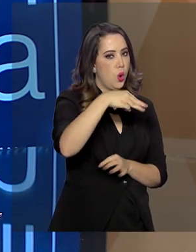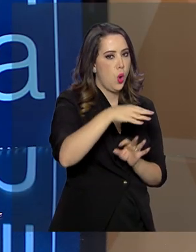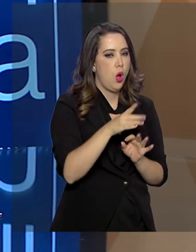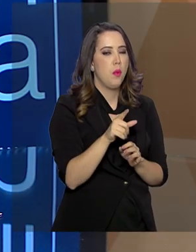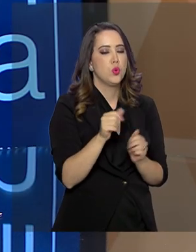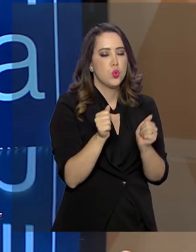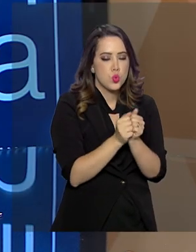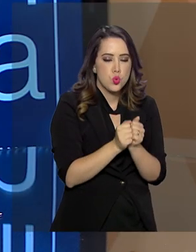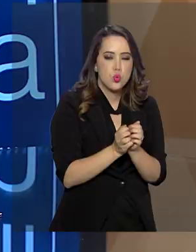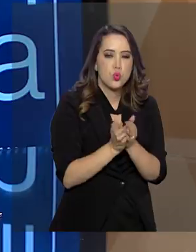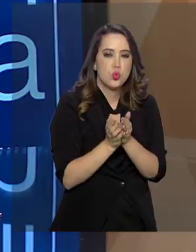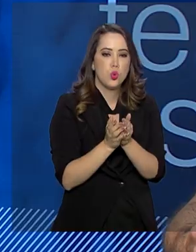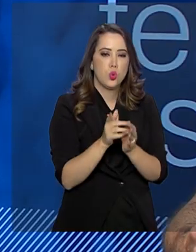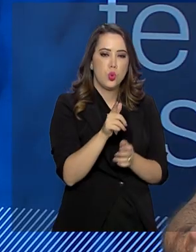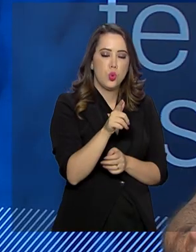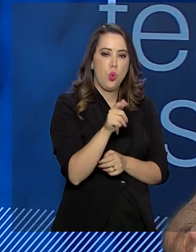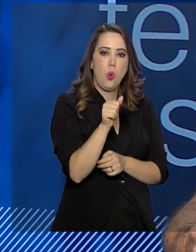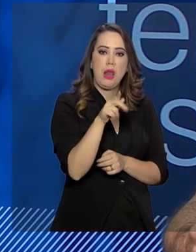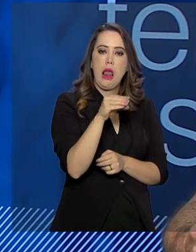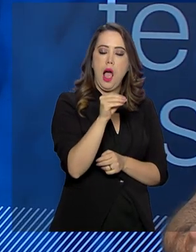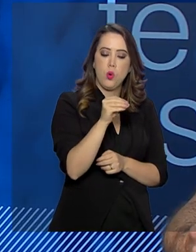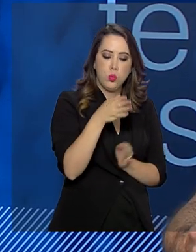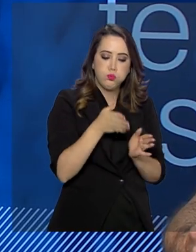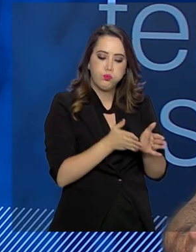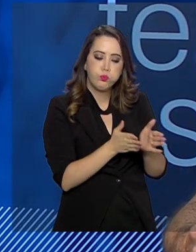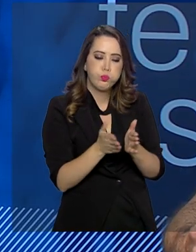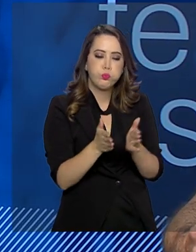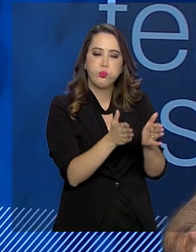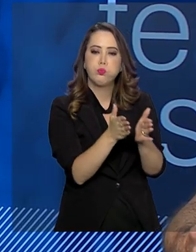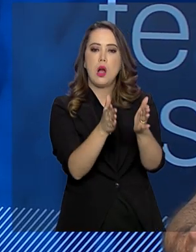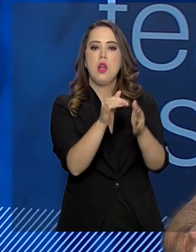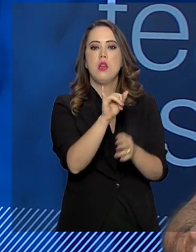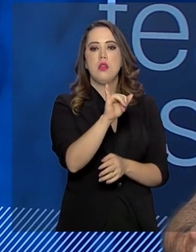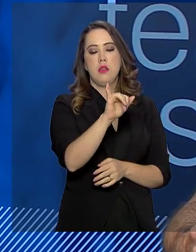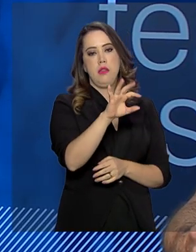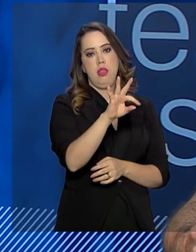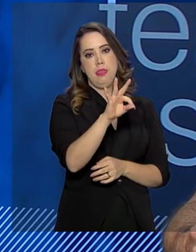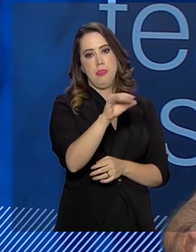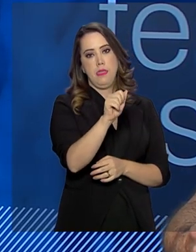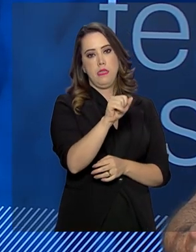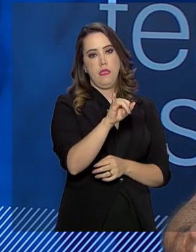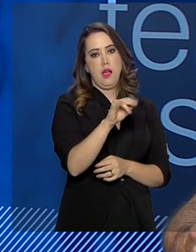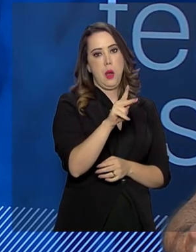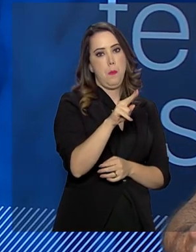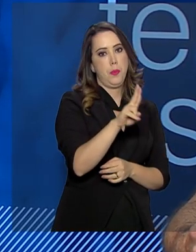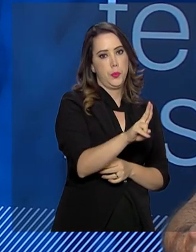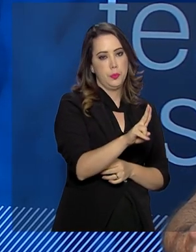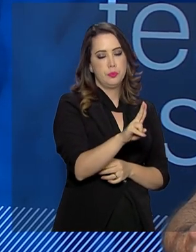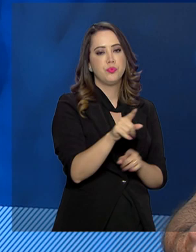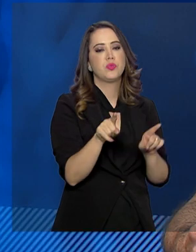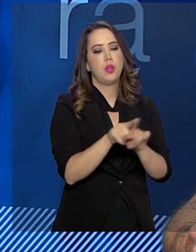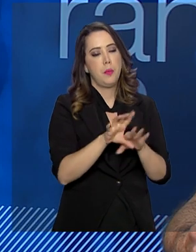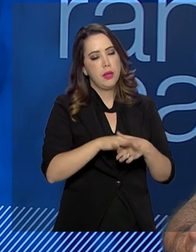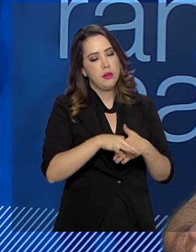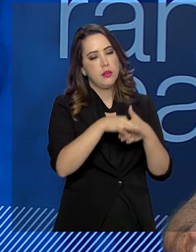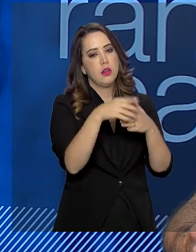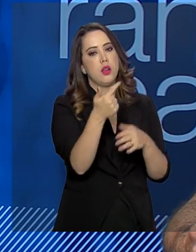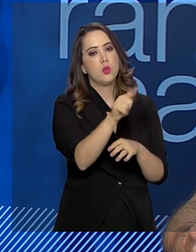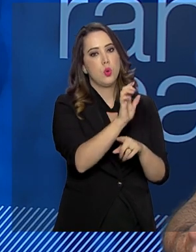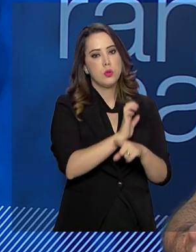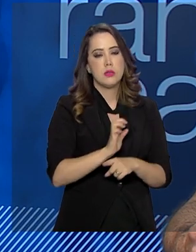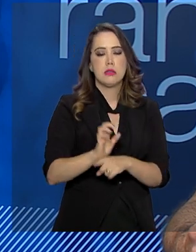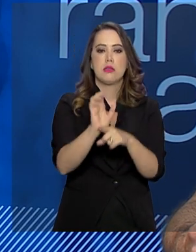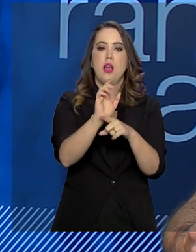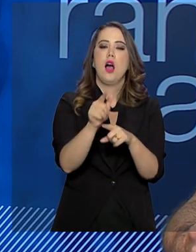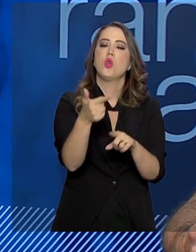Itaipu. Além disso, existe uma coordenação muito grande com outros estados, e, inclusive, outros países